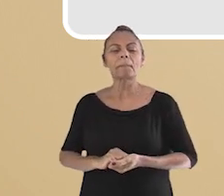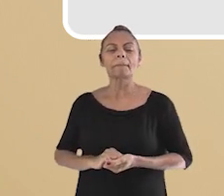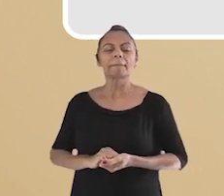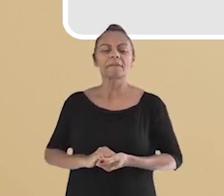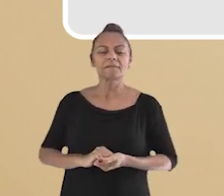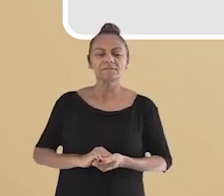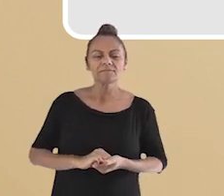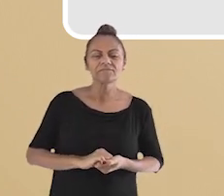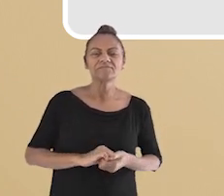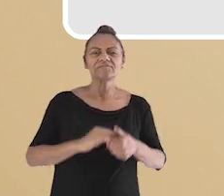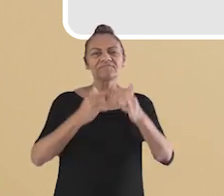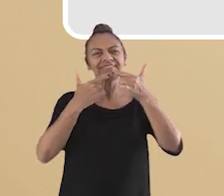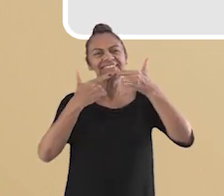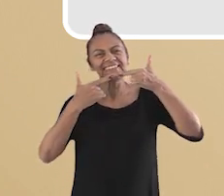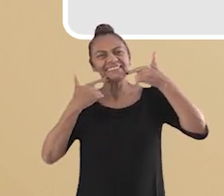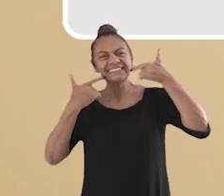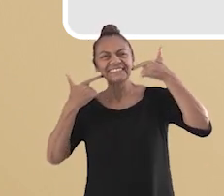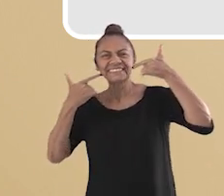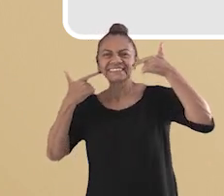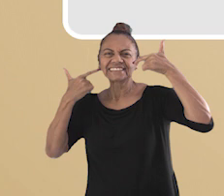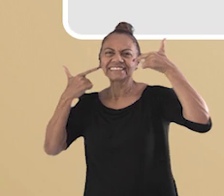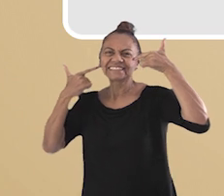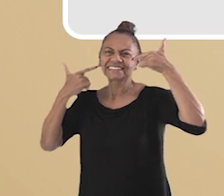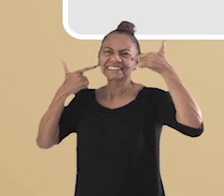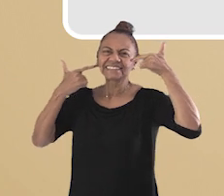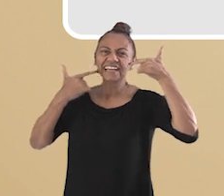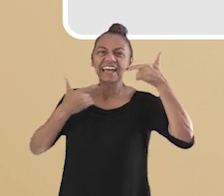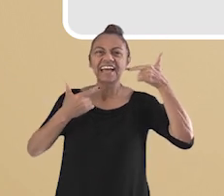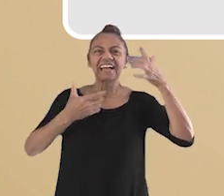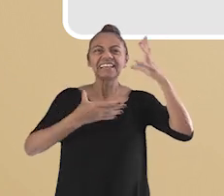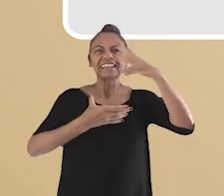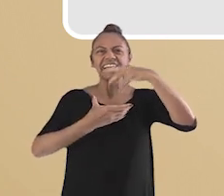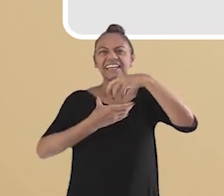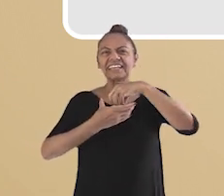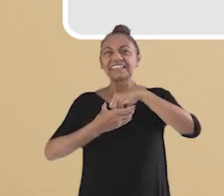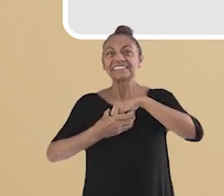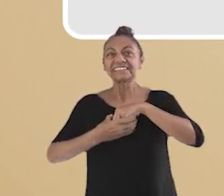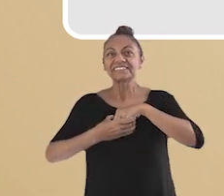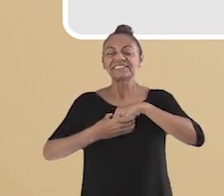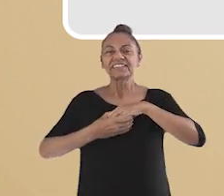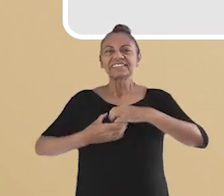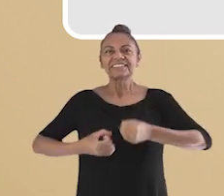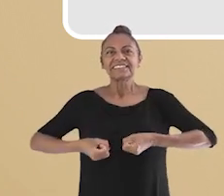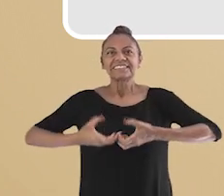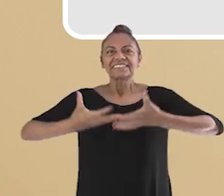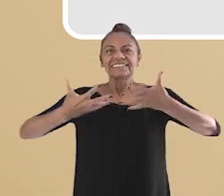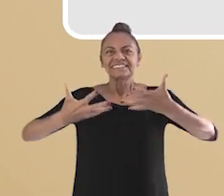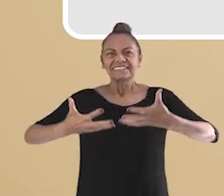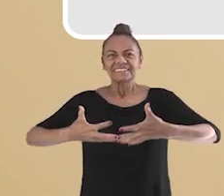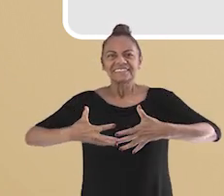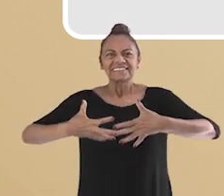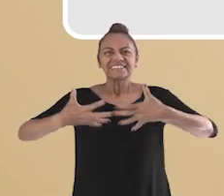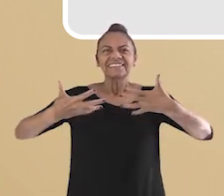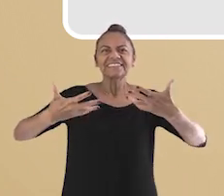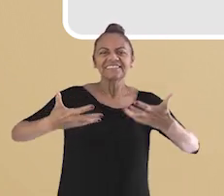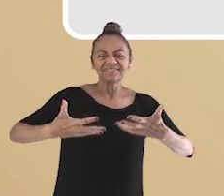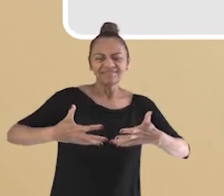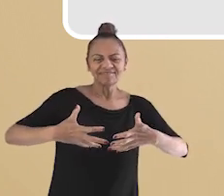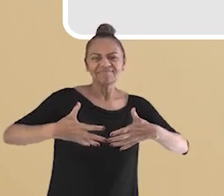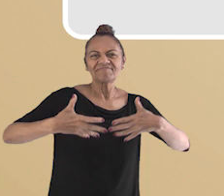para pisar. Sorrir sem medo com a alma em carne viva.